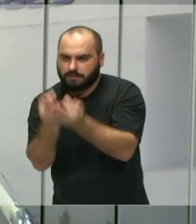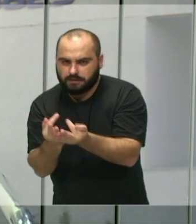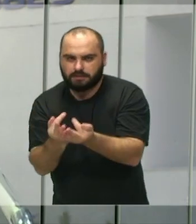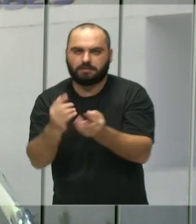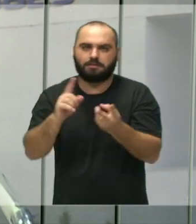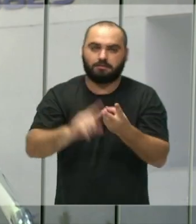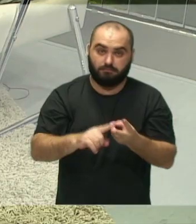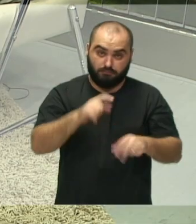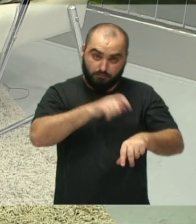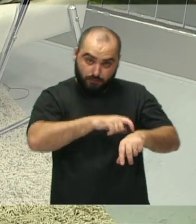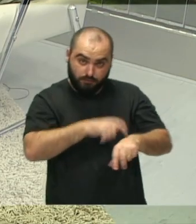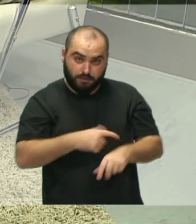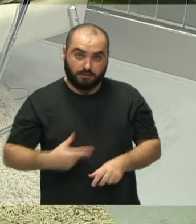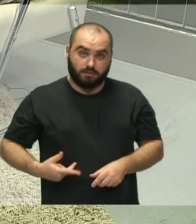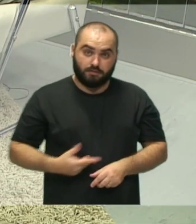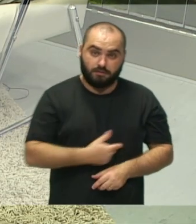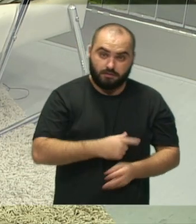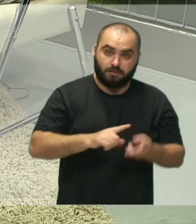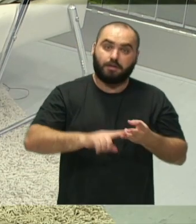o pós-castração.